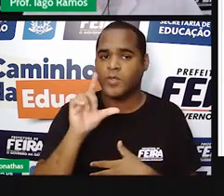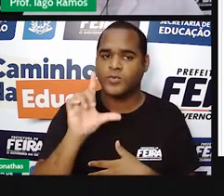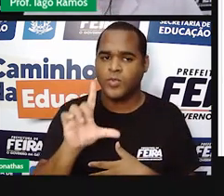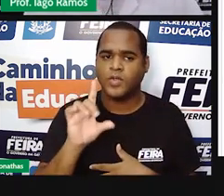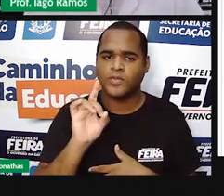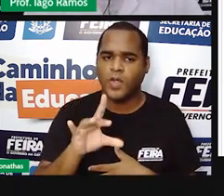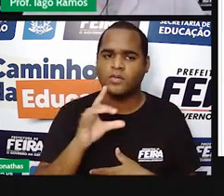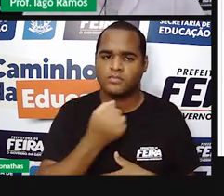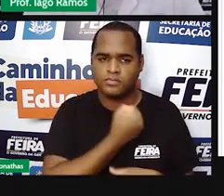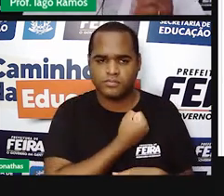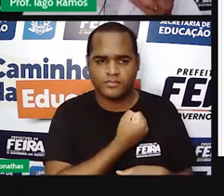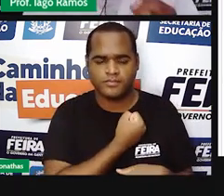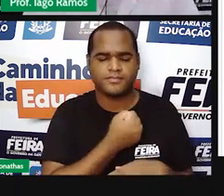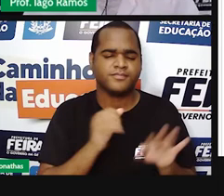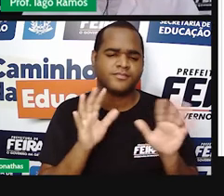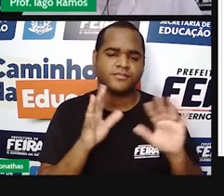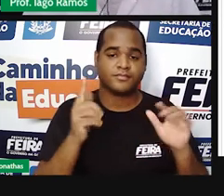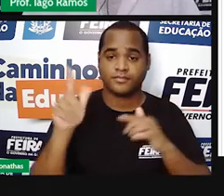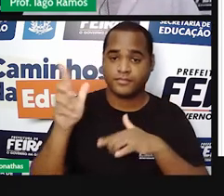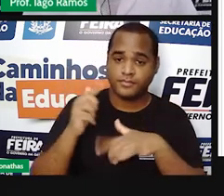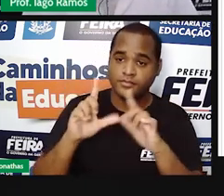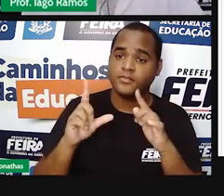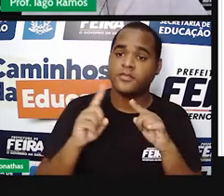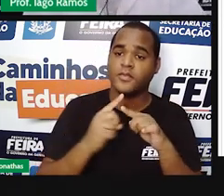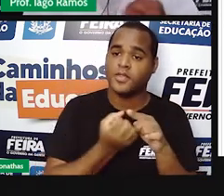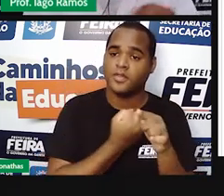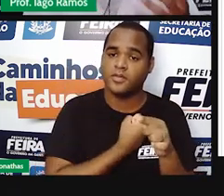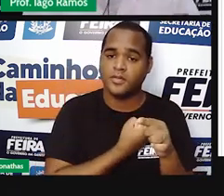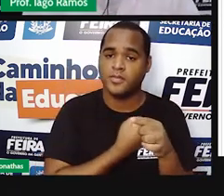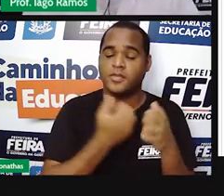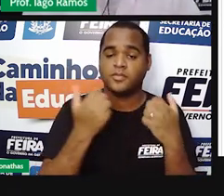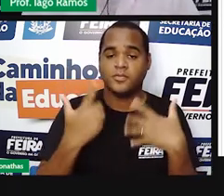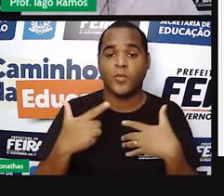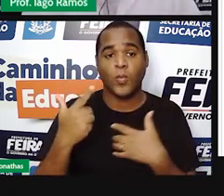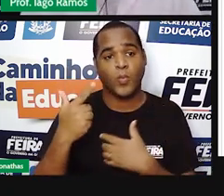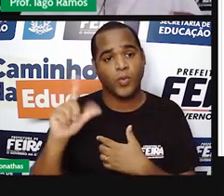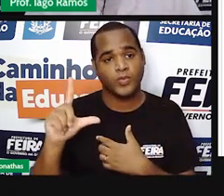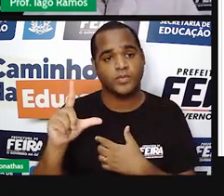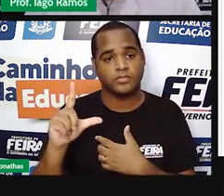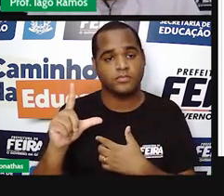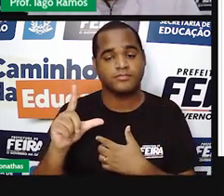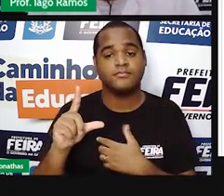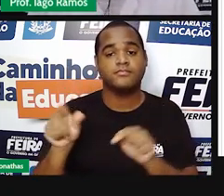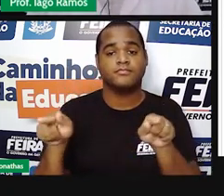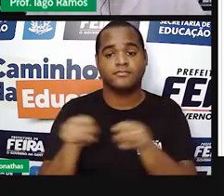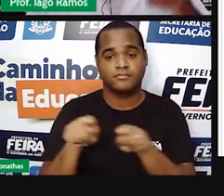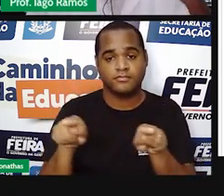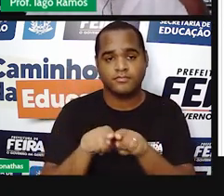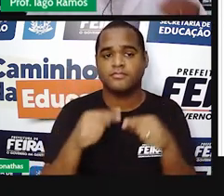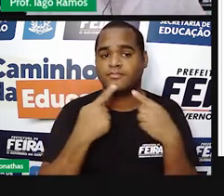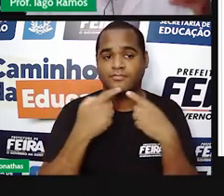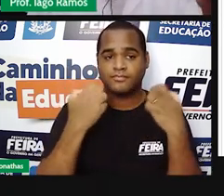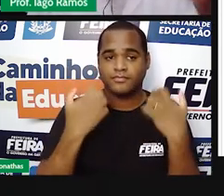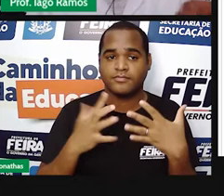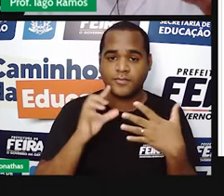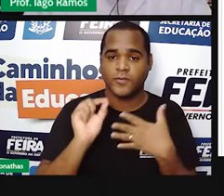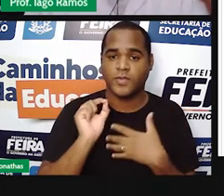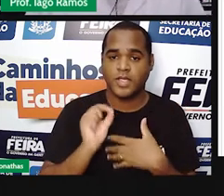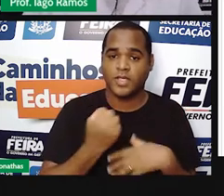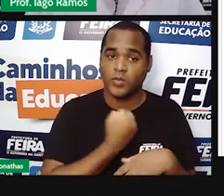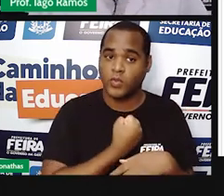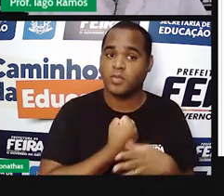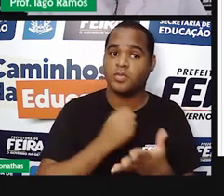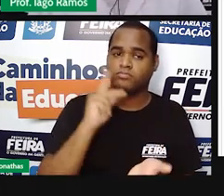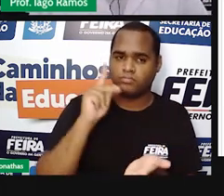naturais. Existe outro tipo de número. Esse outro tipo de número também é número